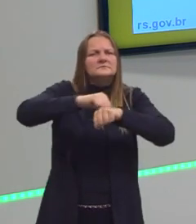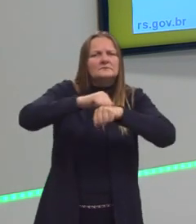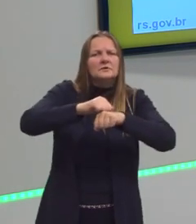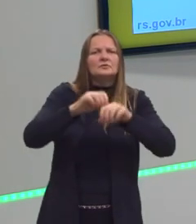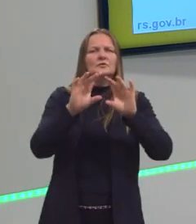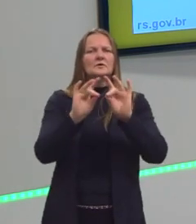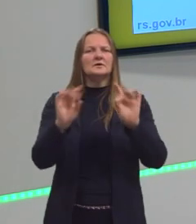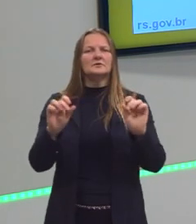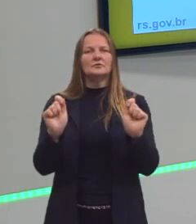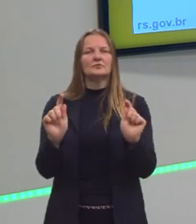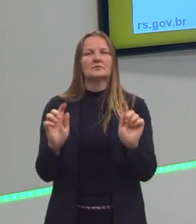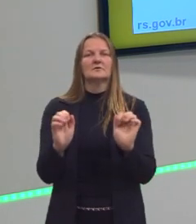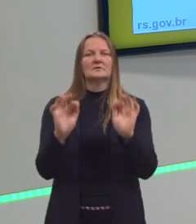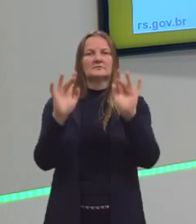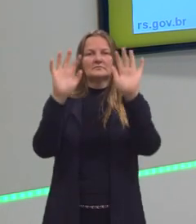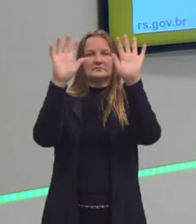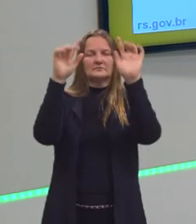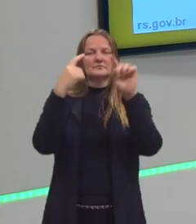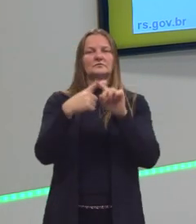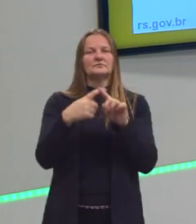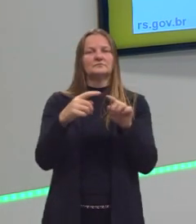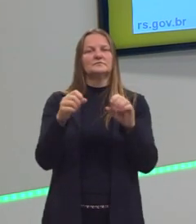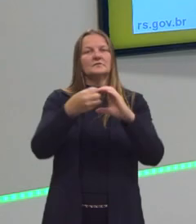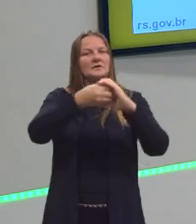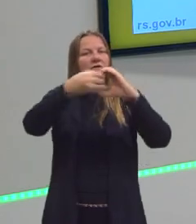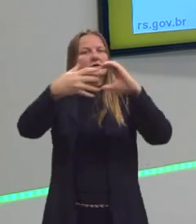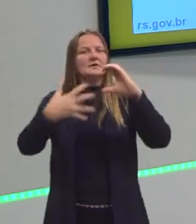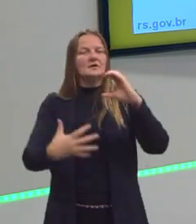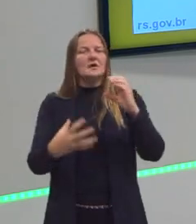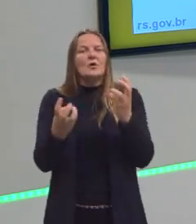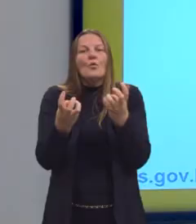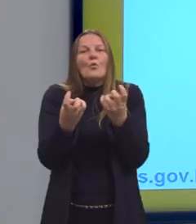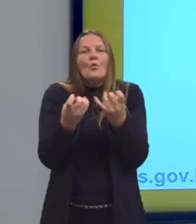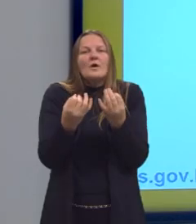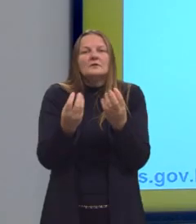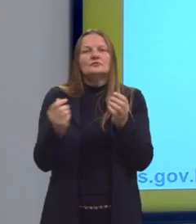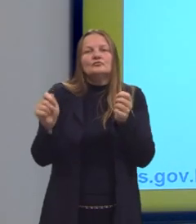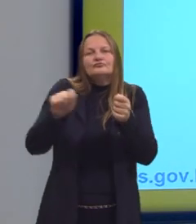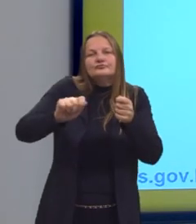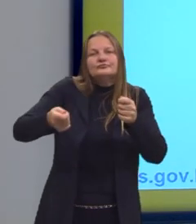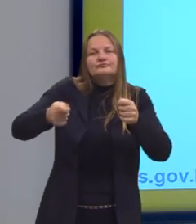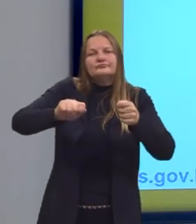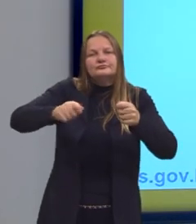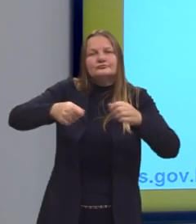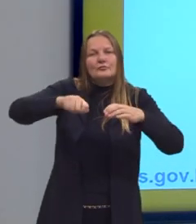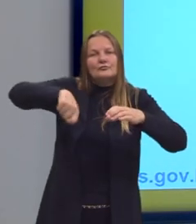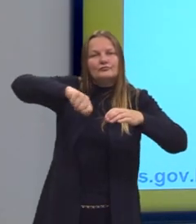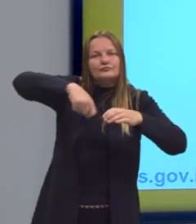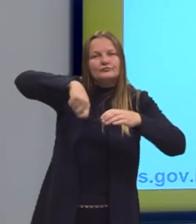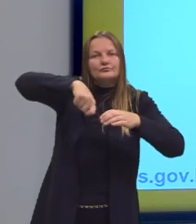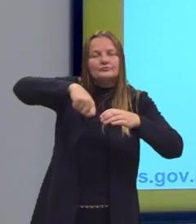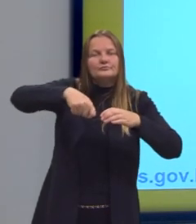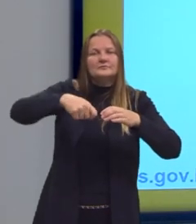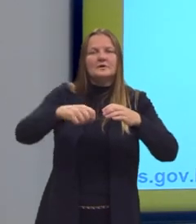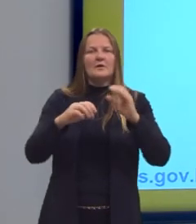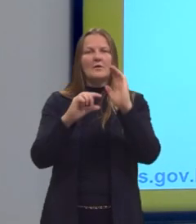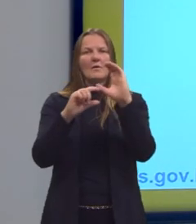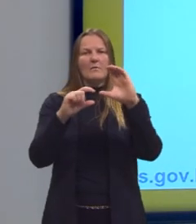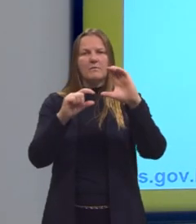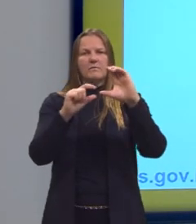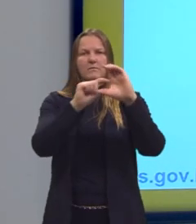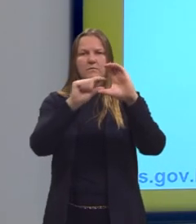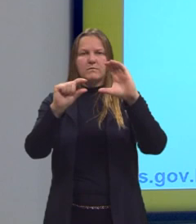líquida ou gasosa. Eu posso classificar conforme a quantidade desse soluto, porque eu posso ter uma solução saturada,